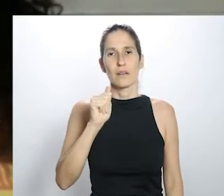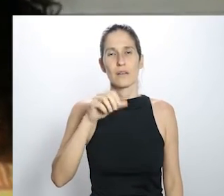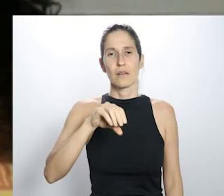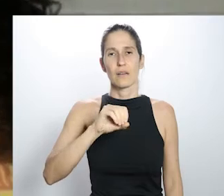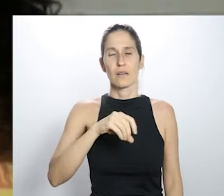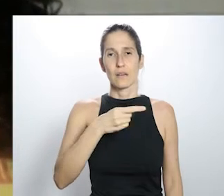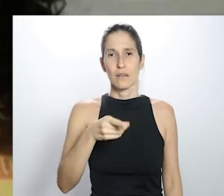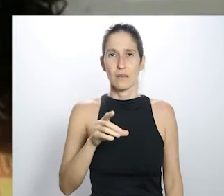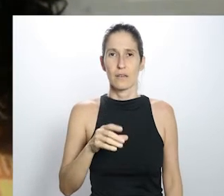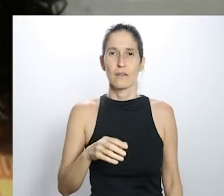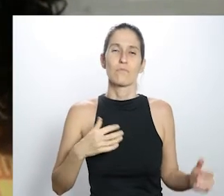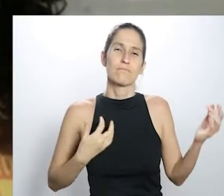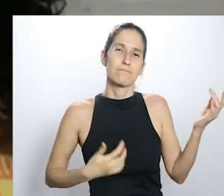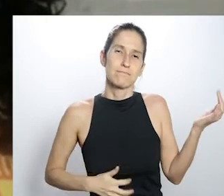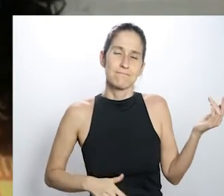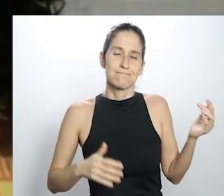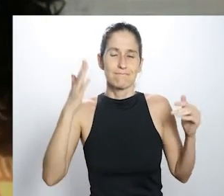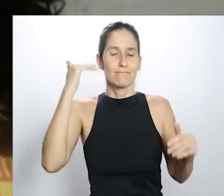de São Paulo.